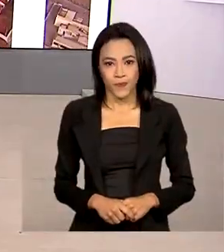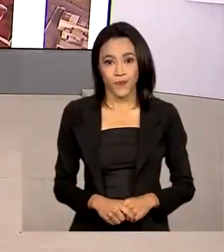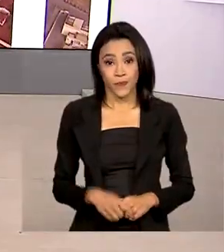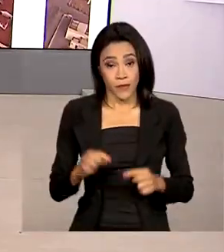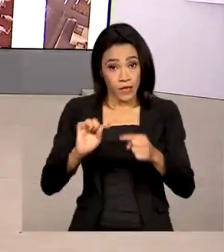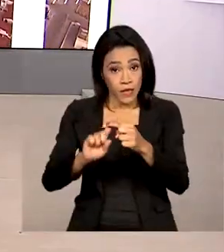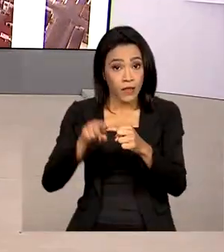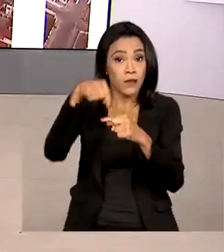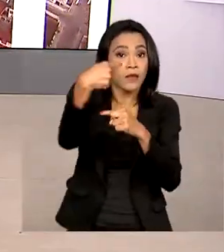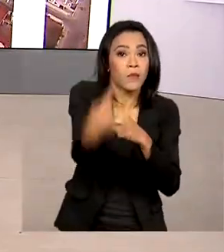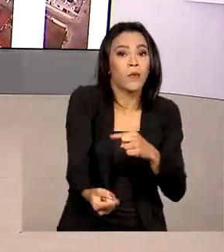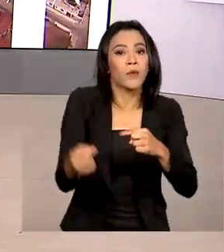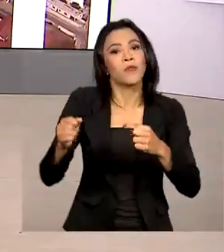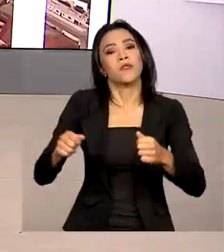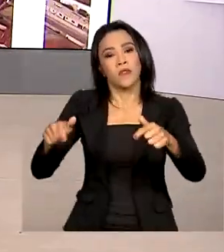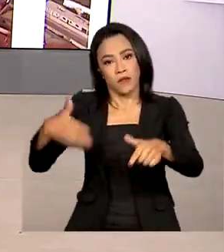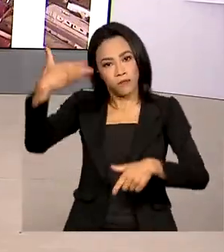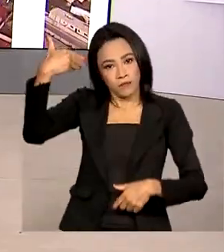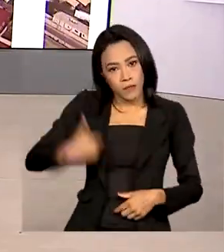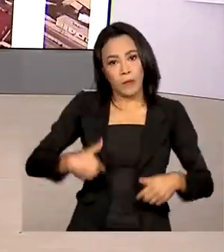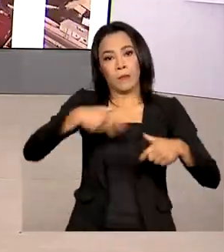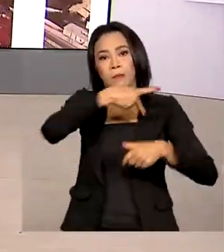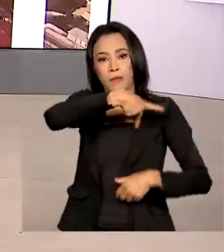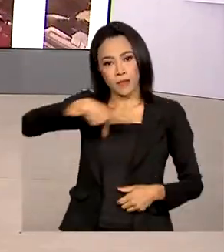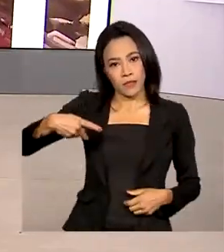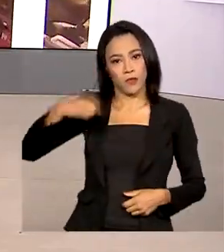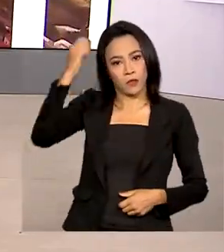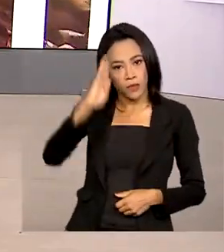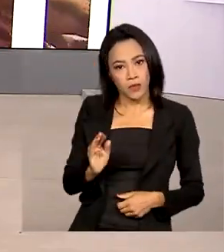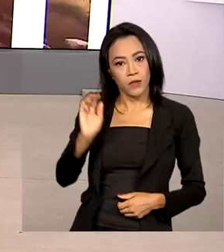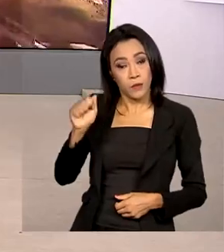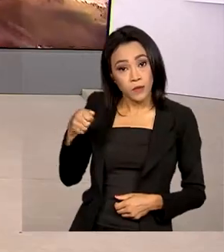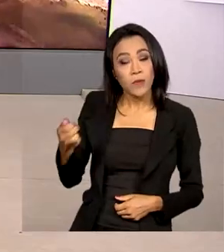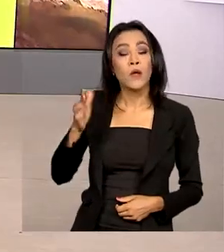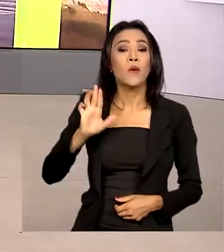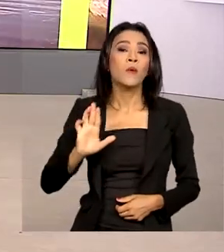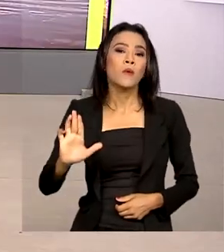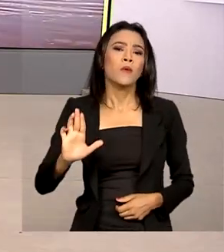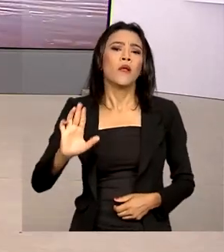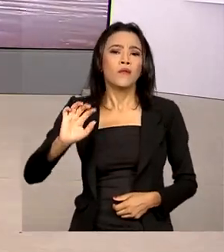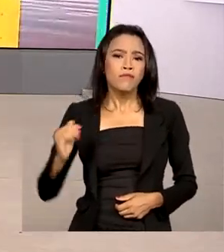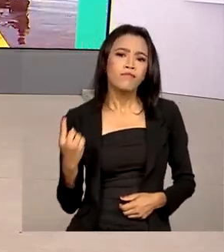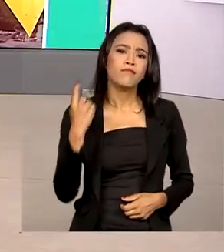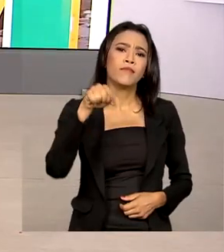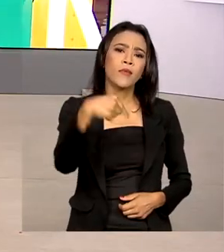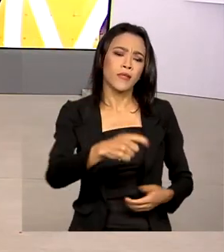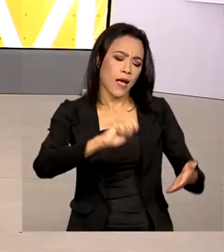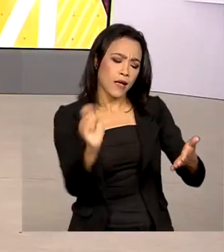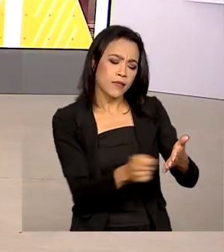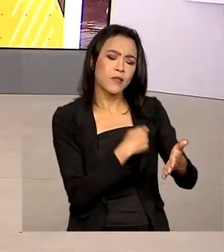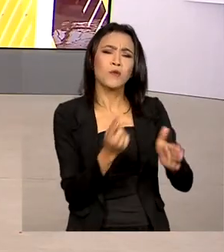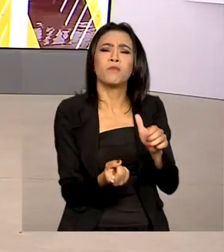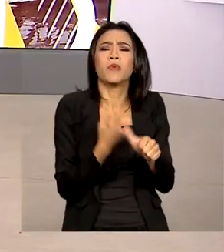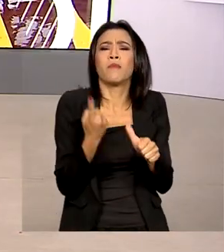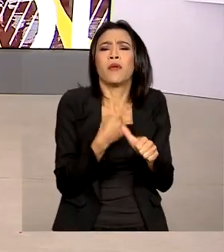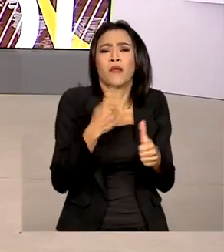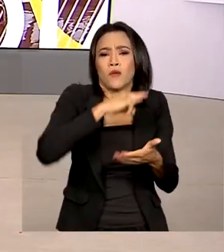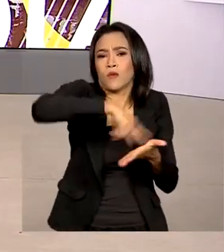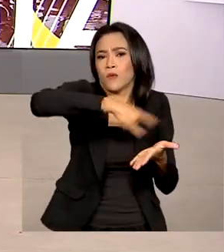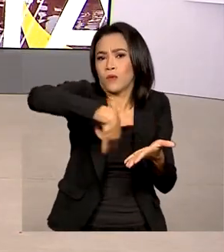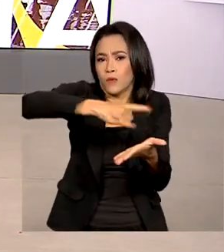Logo depois de assumir o cargo, o presidente Luiz Inácio Lula da Silva assinou os primeiros decretos e medidas